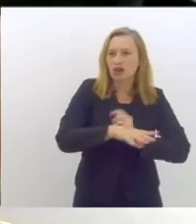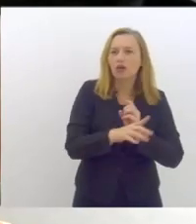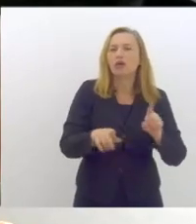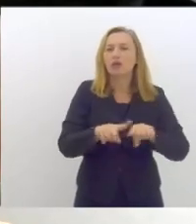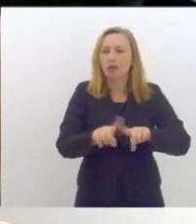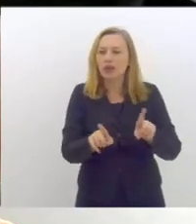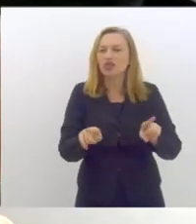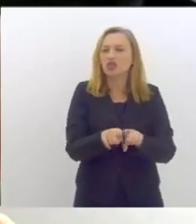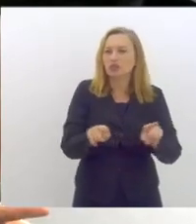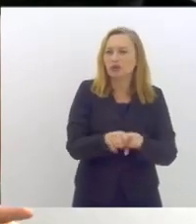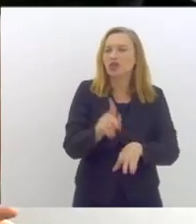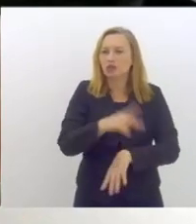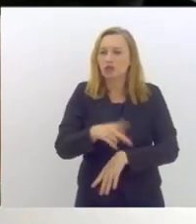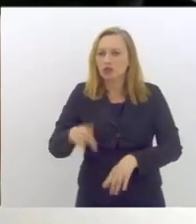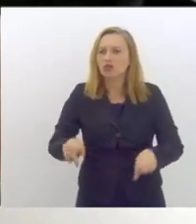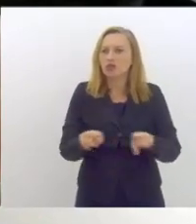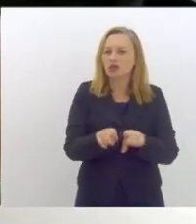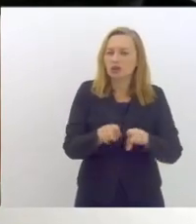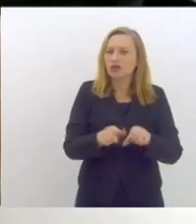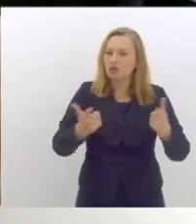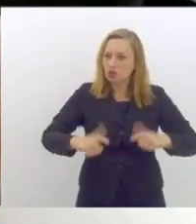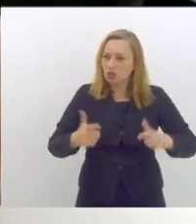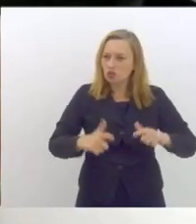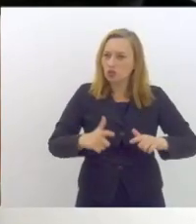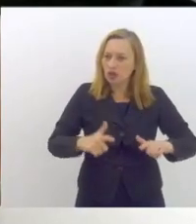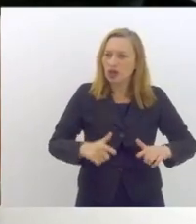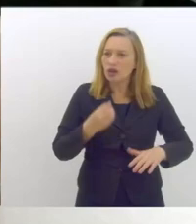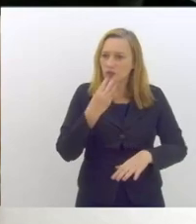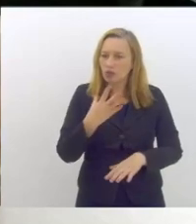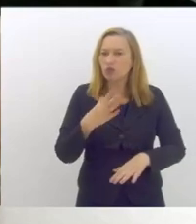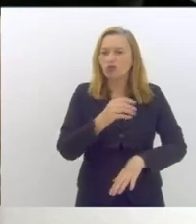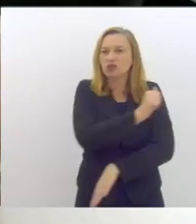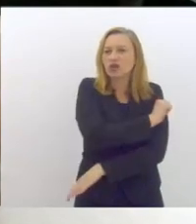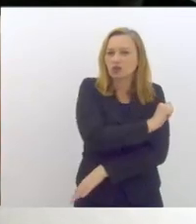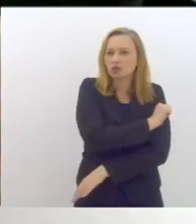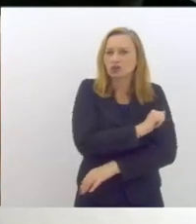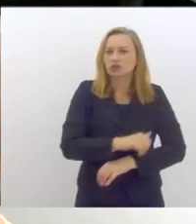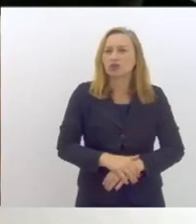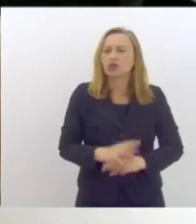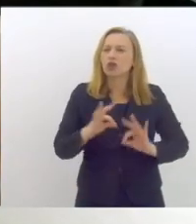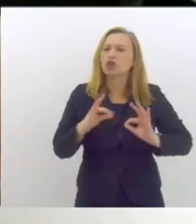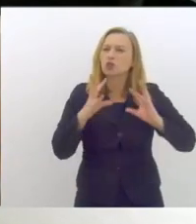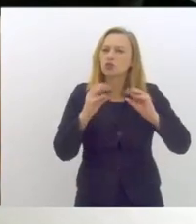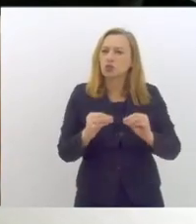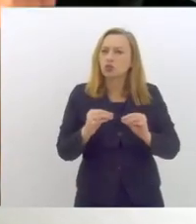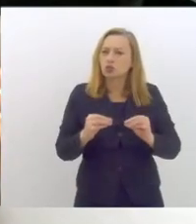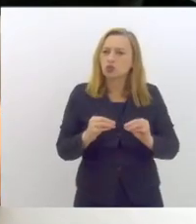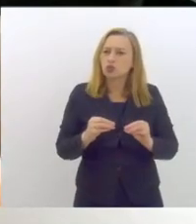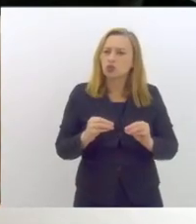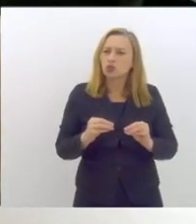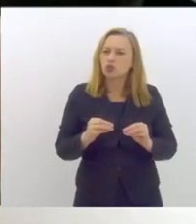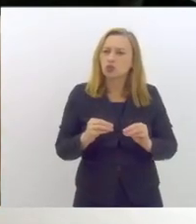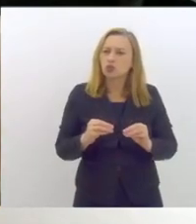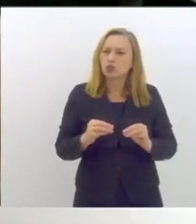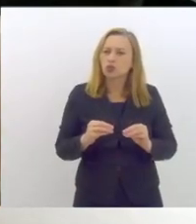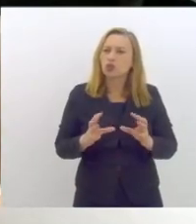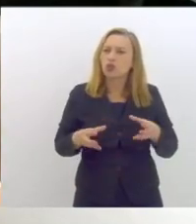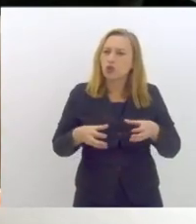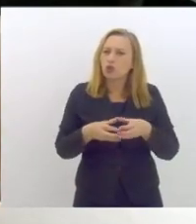nos outros alunos para que seja um ambiente agradável para os alunos que tudo isso seja um conjunto